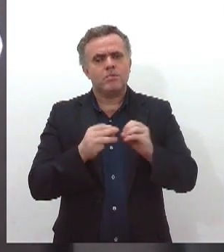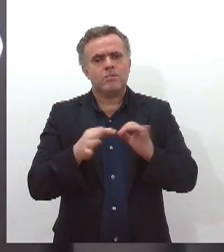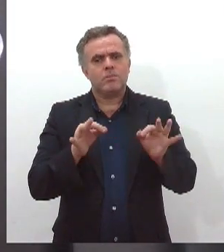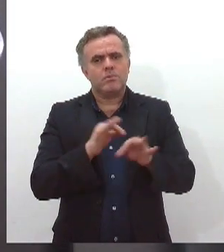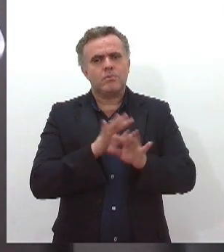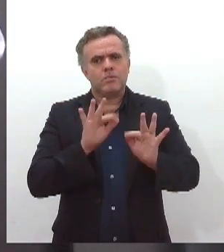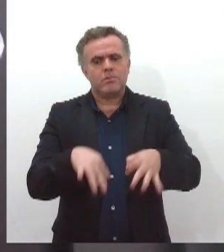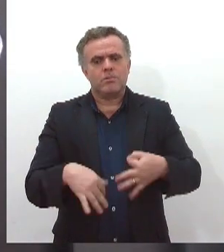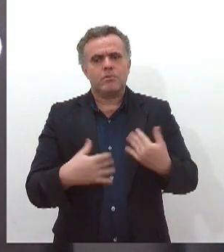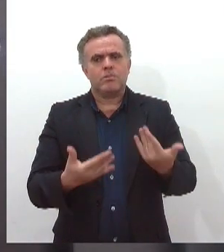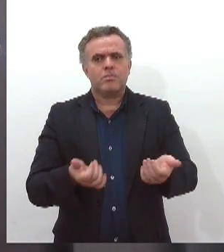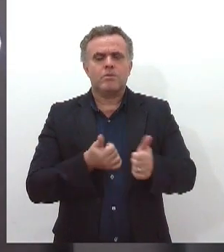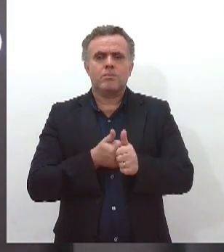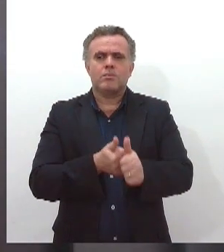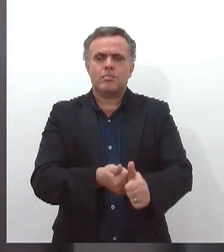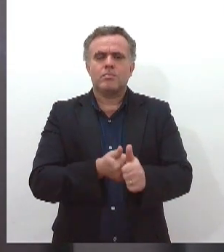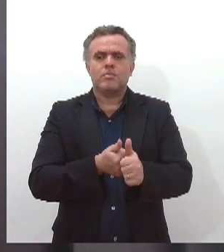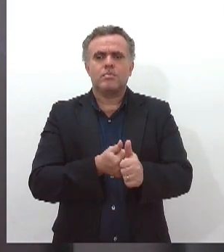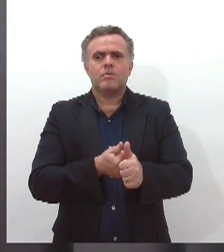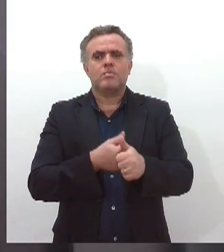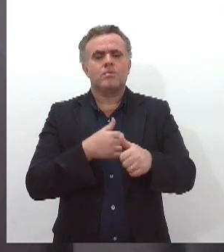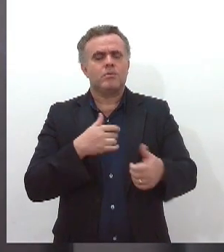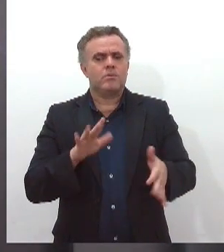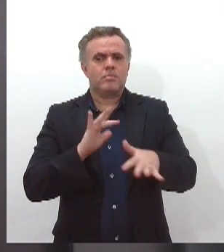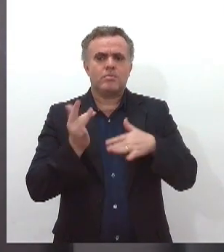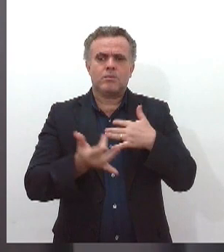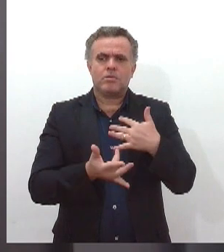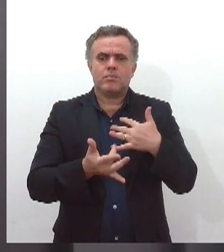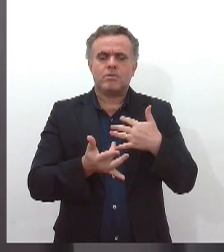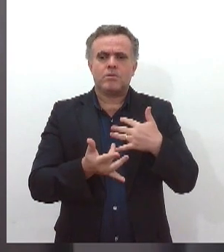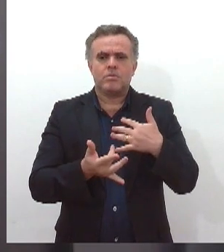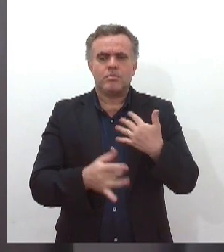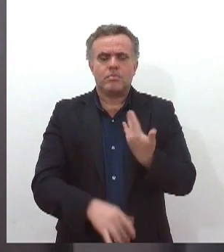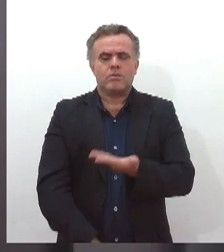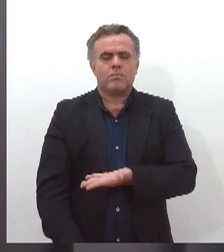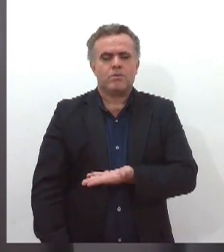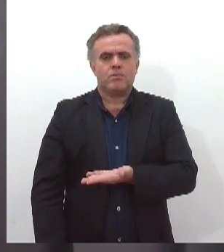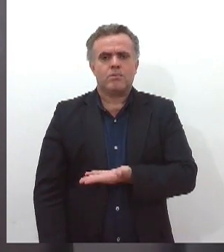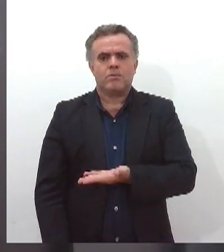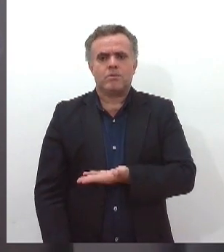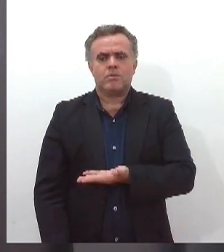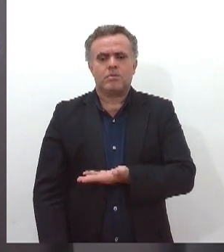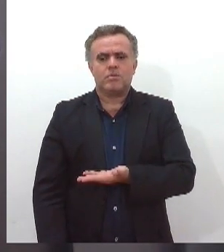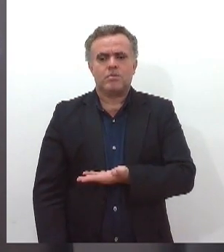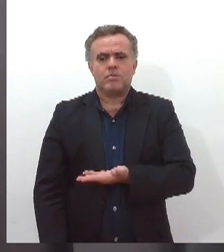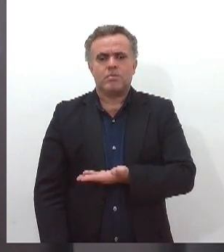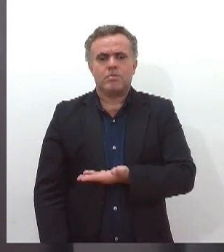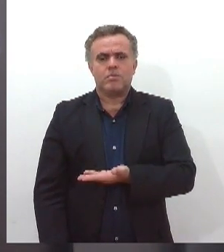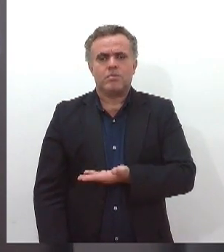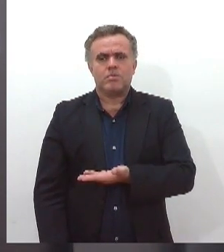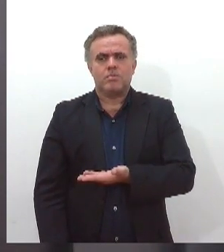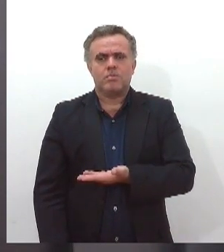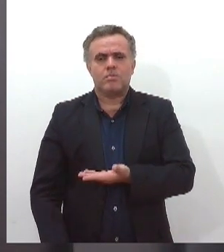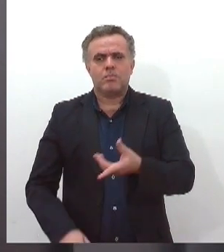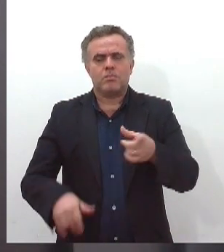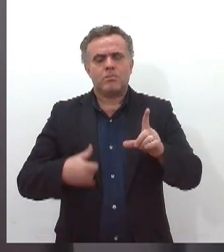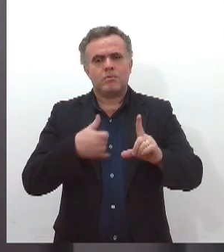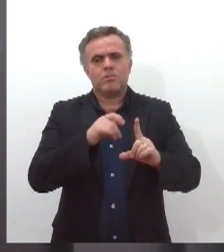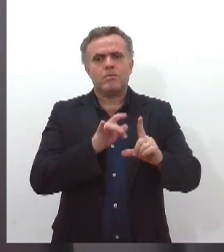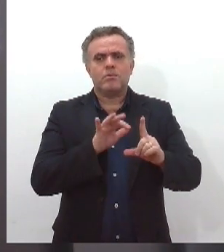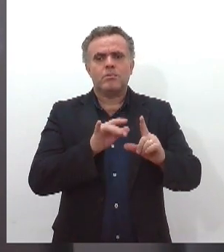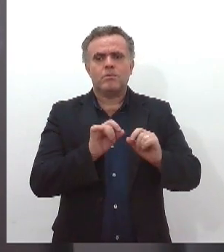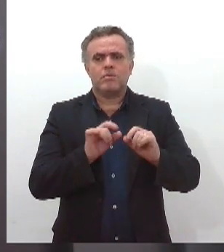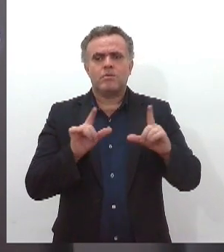Siga a TV Alese nas redes sociais, Face e Instagram pelo arroba TV Alese 5.2, no Twitter arroba TV Alese e para